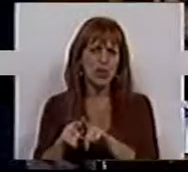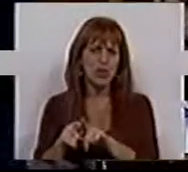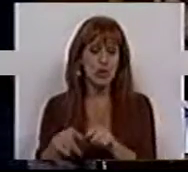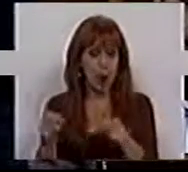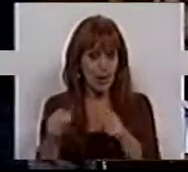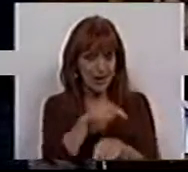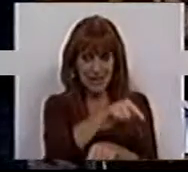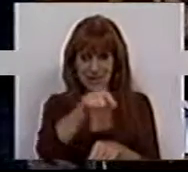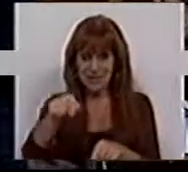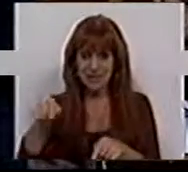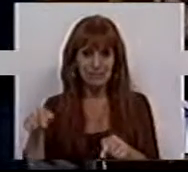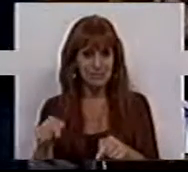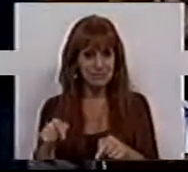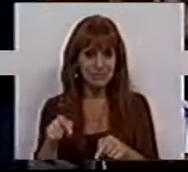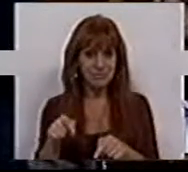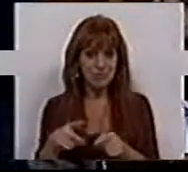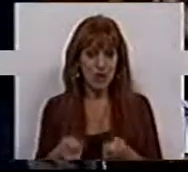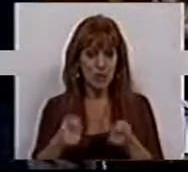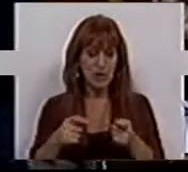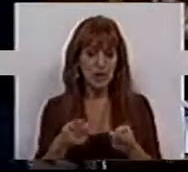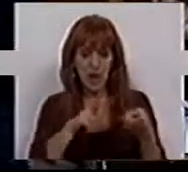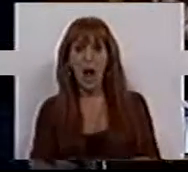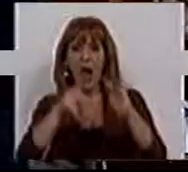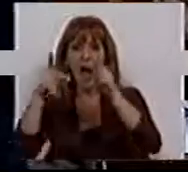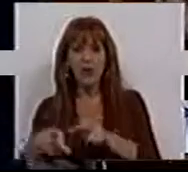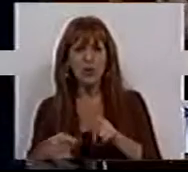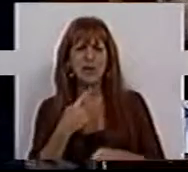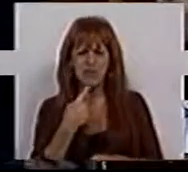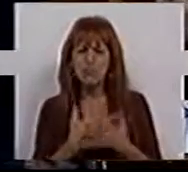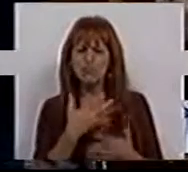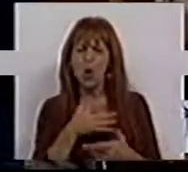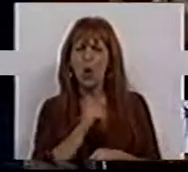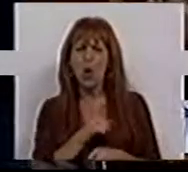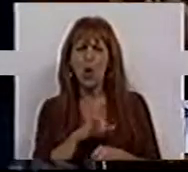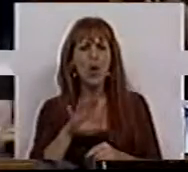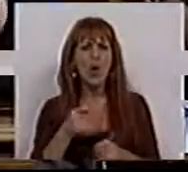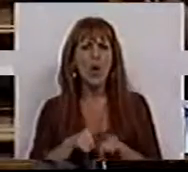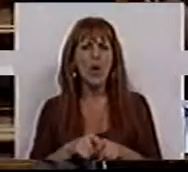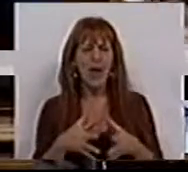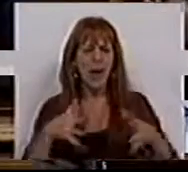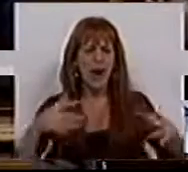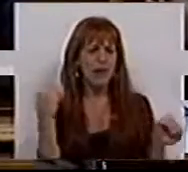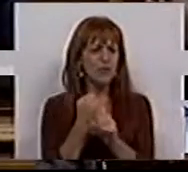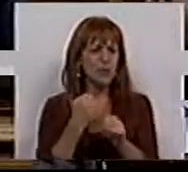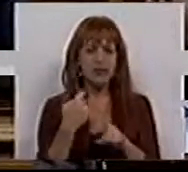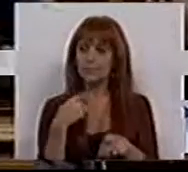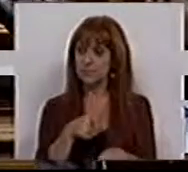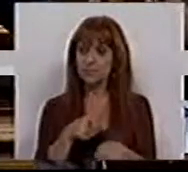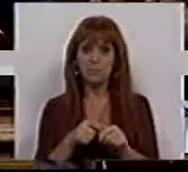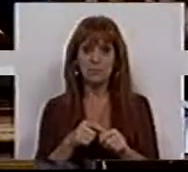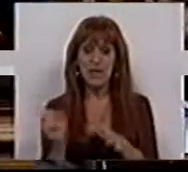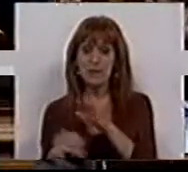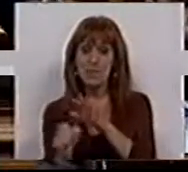estes organismos de investimento alternativo, é muito patente quando se alarga as funções de entidade